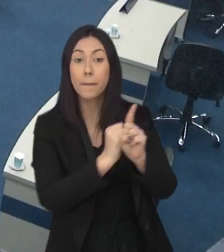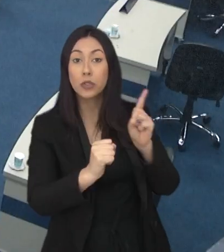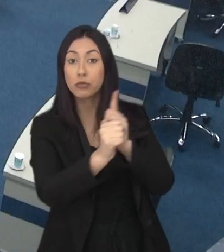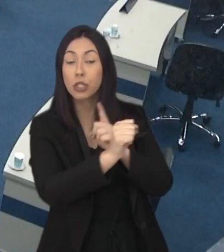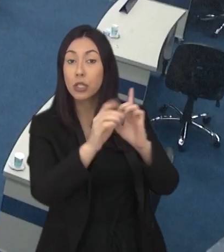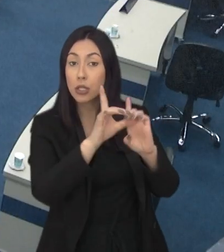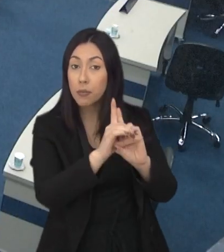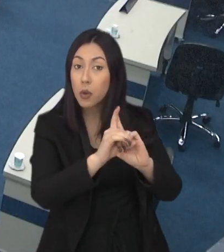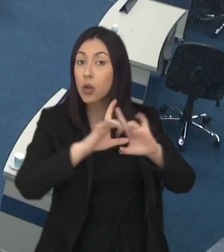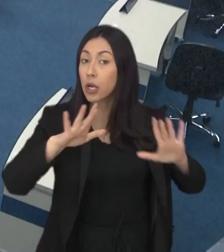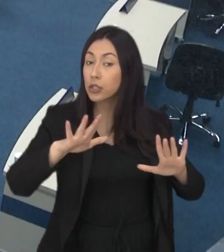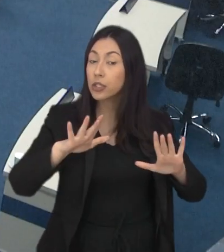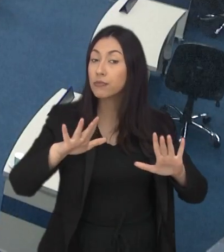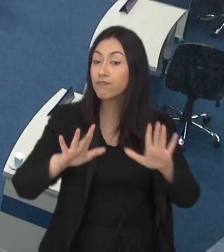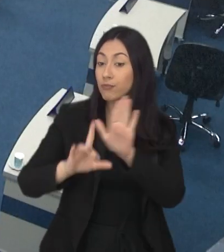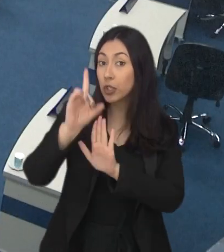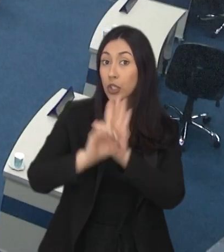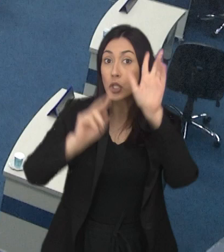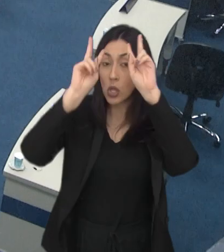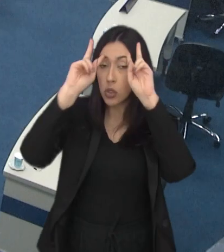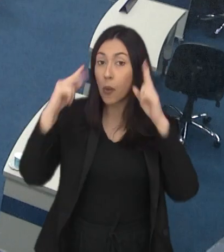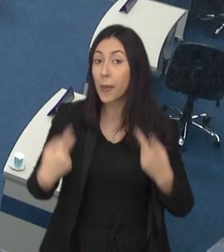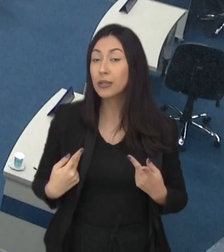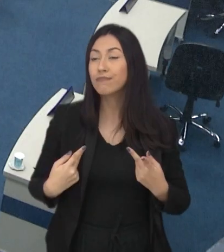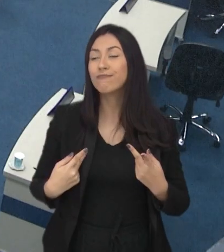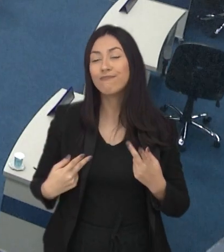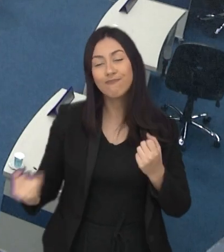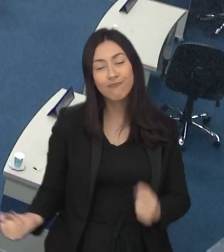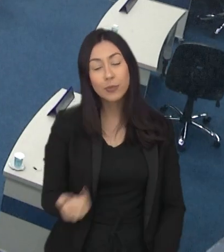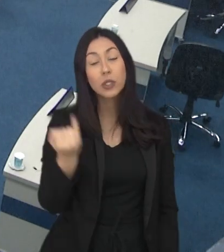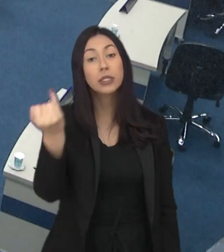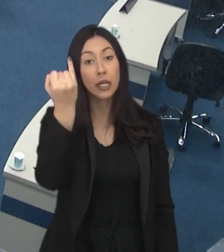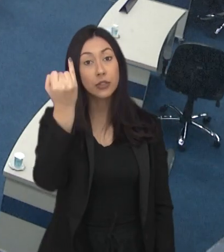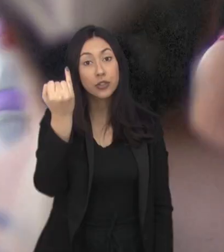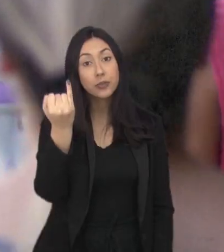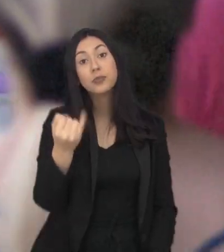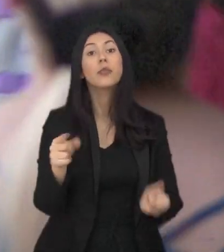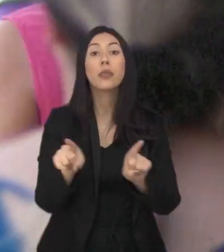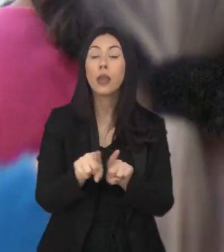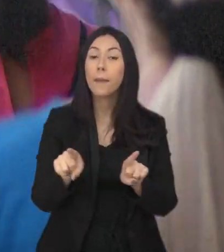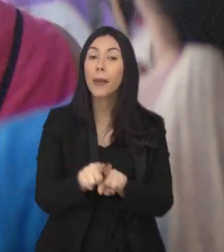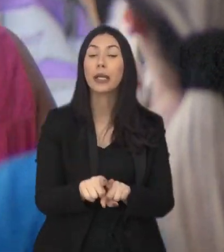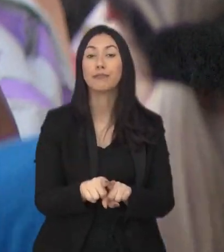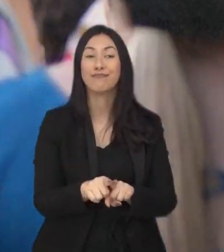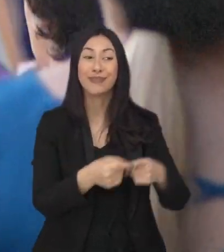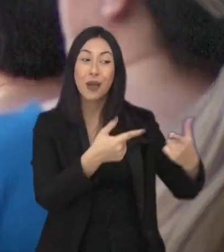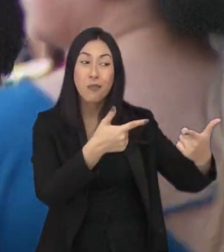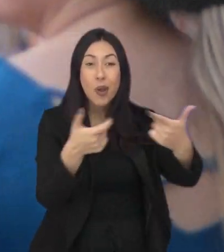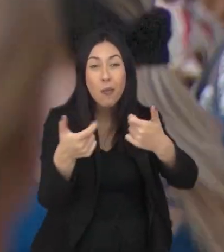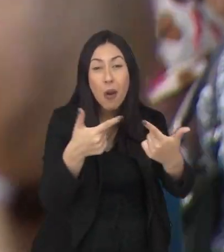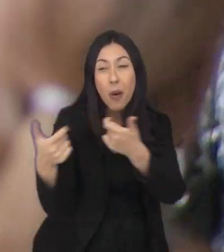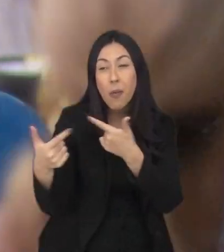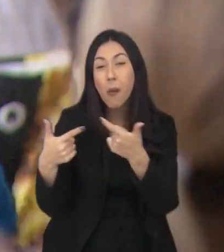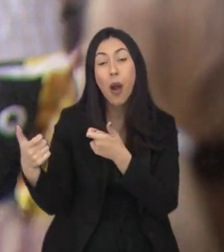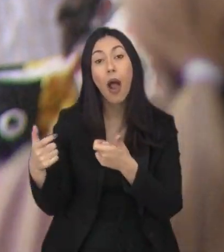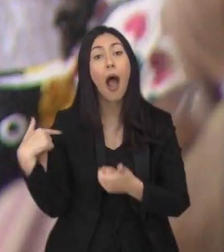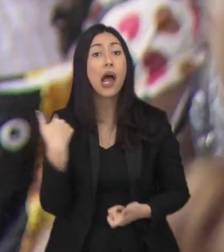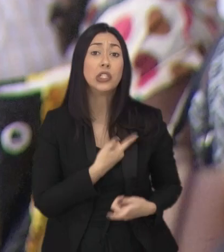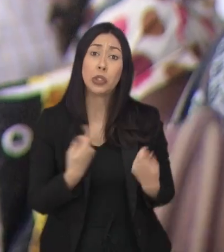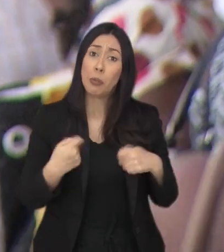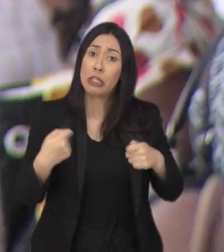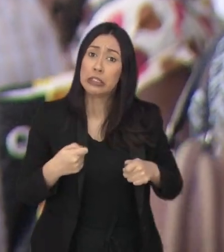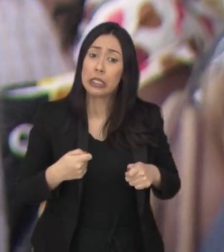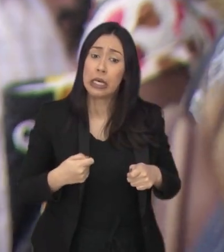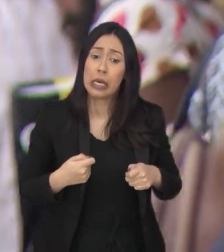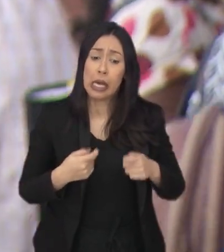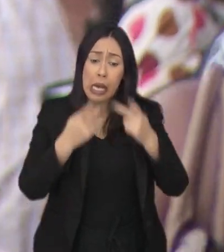em uma sociedade democrática, a garantia dos direitos humanos é prioridade. E em meio aos conflitos armados pelo mundo, o